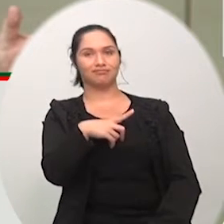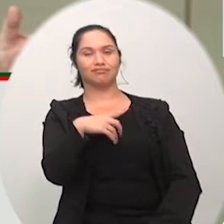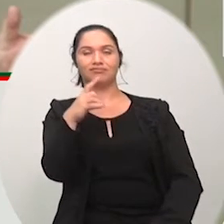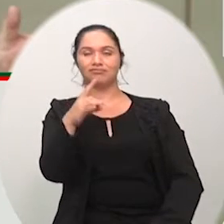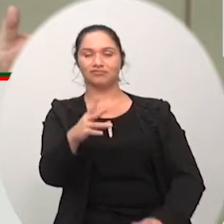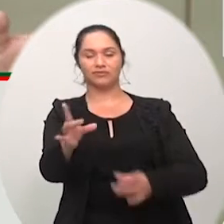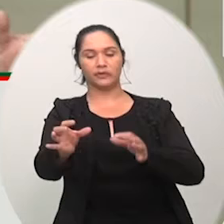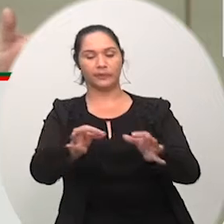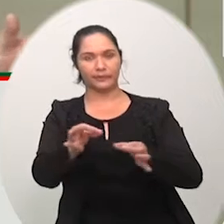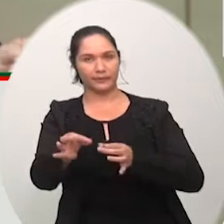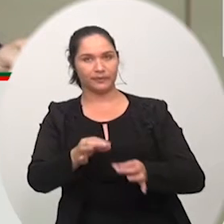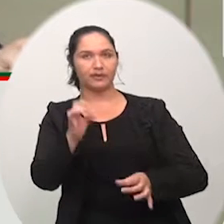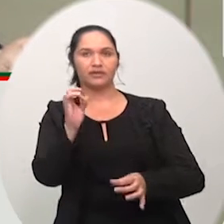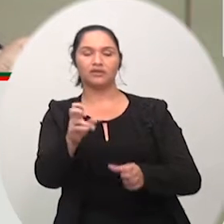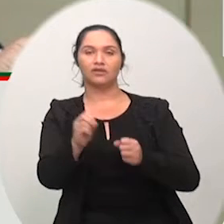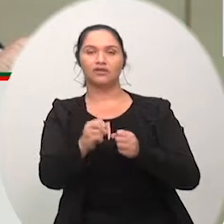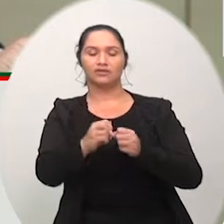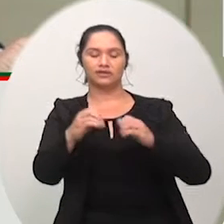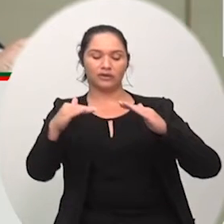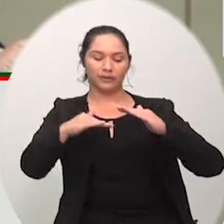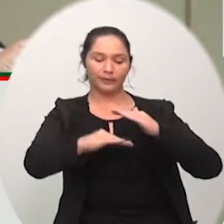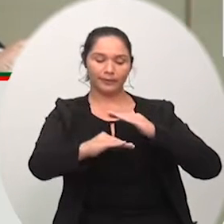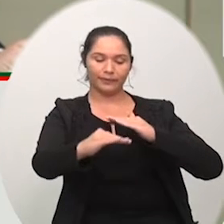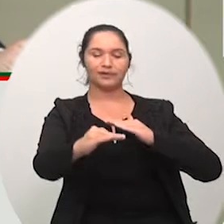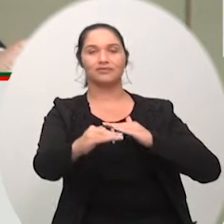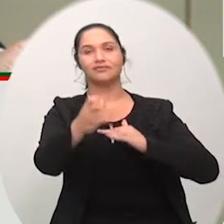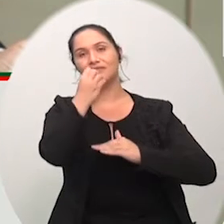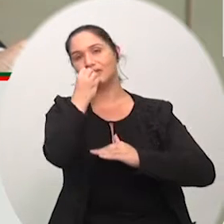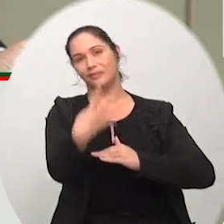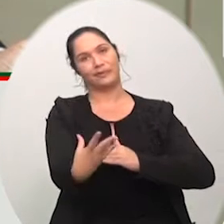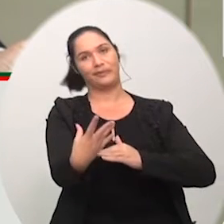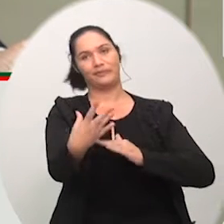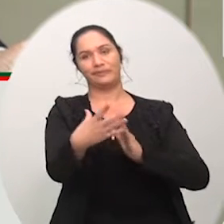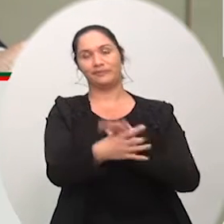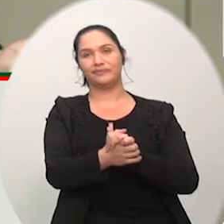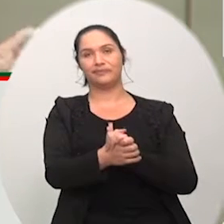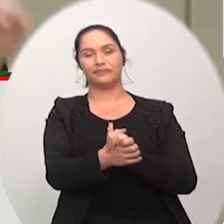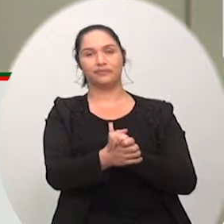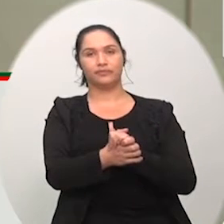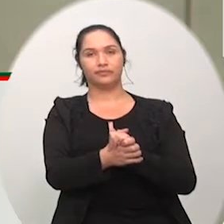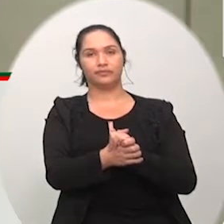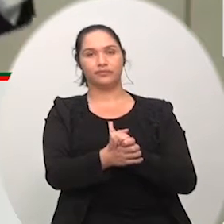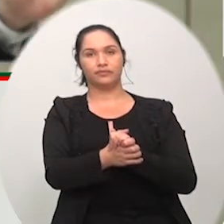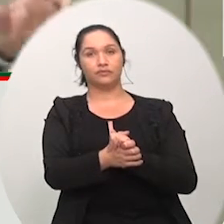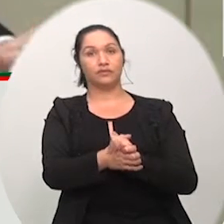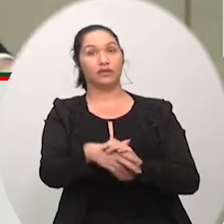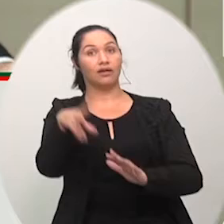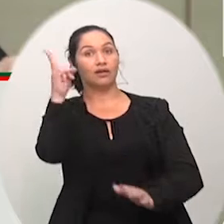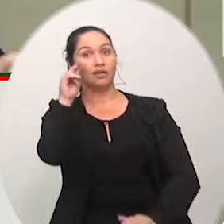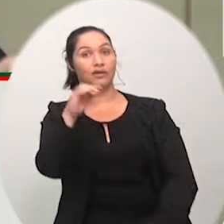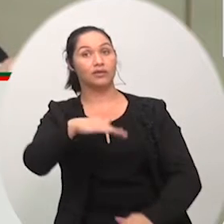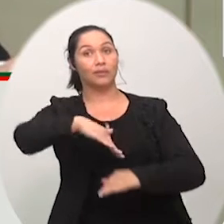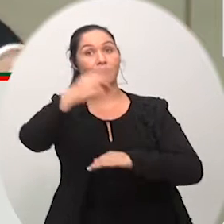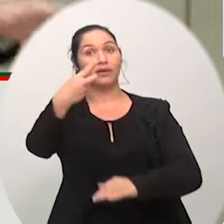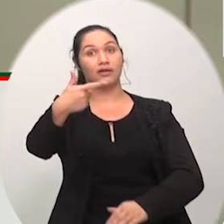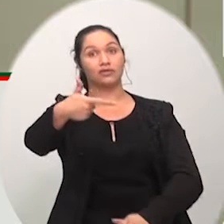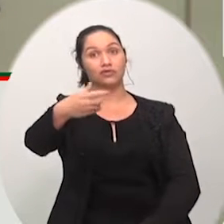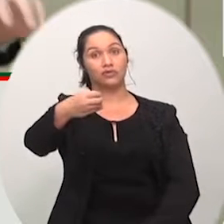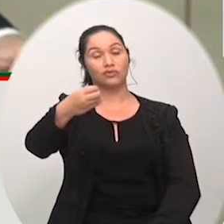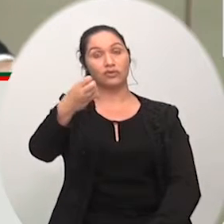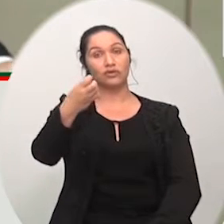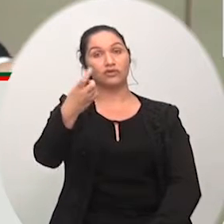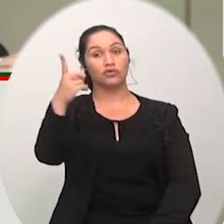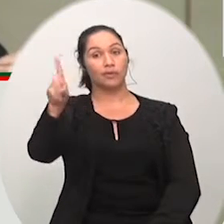fazer esse estacionamento seria de grande valia para aquele local ali certo o espaço é amplo tem mais de 20 mil metros quadrados mais de 2 hectares